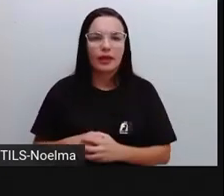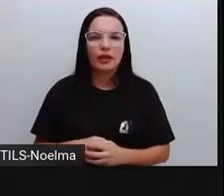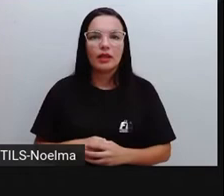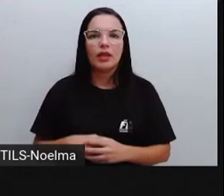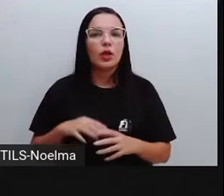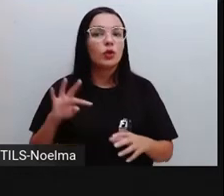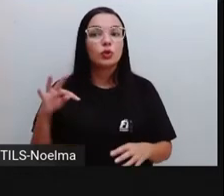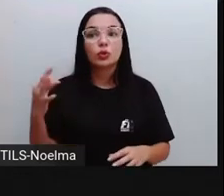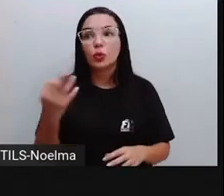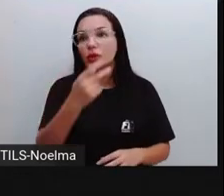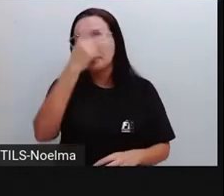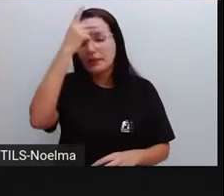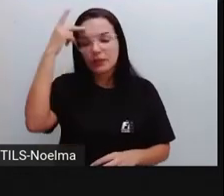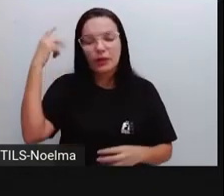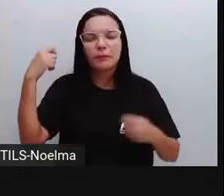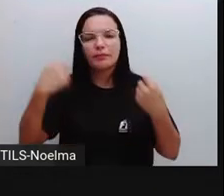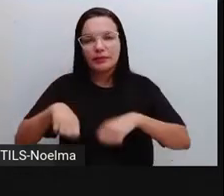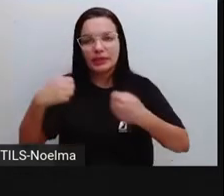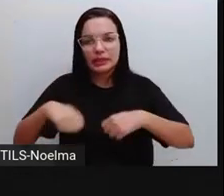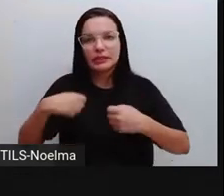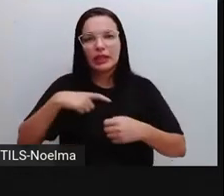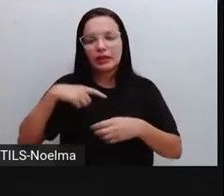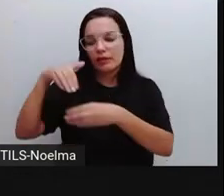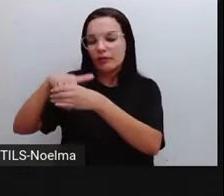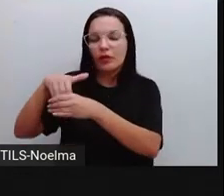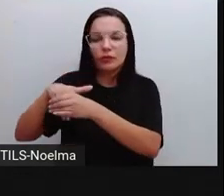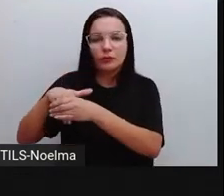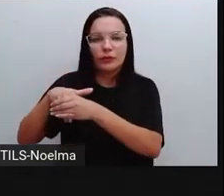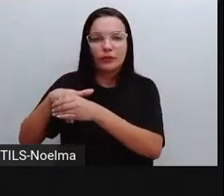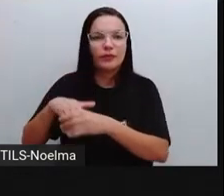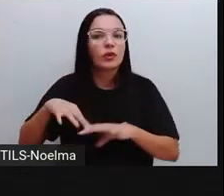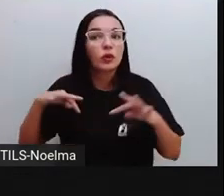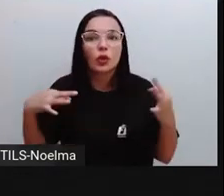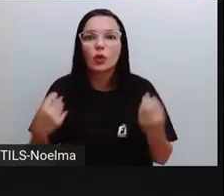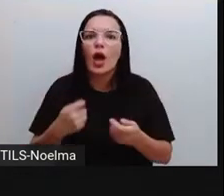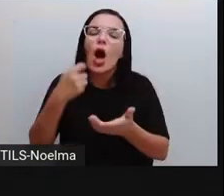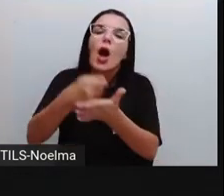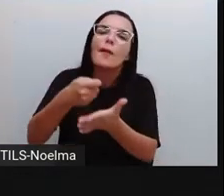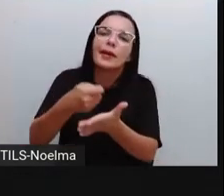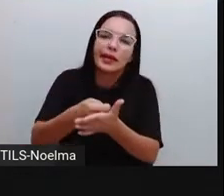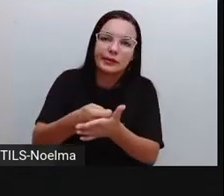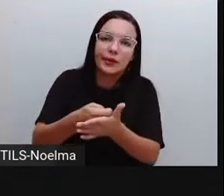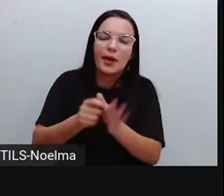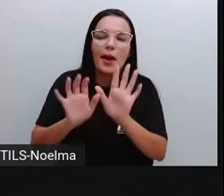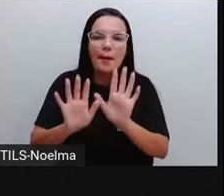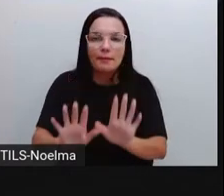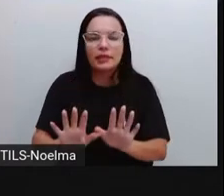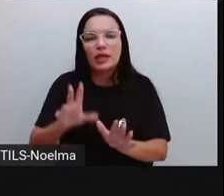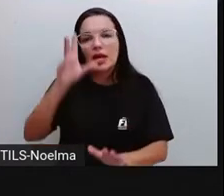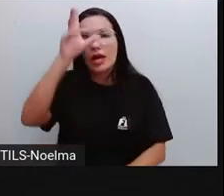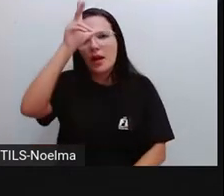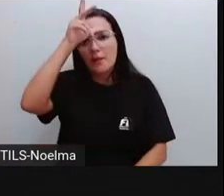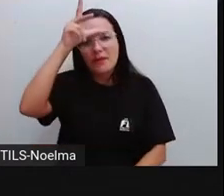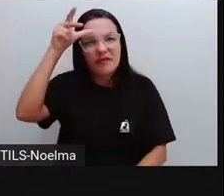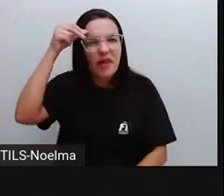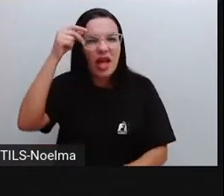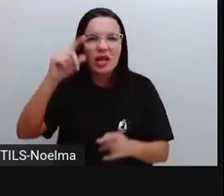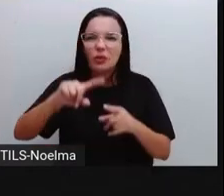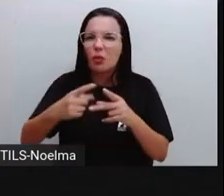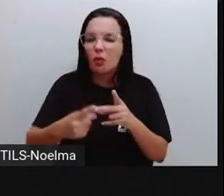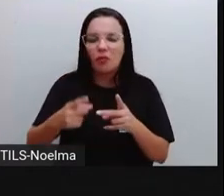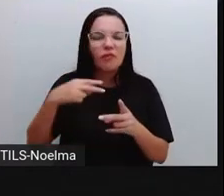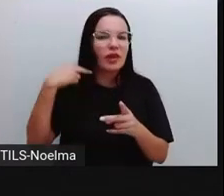cidadão nenhum não pode, tá? Mas a gente tá falando aqui porque é um gestor, né? Então, ele